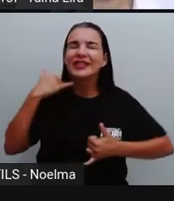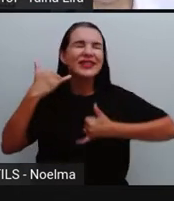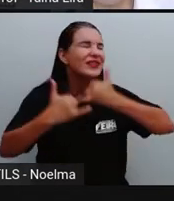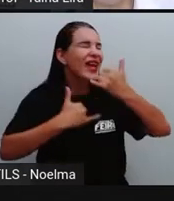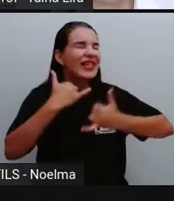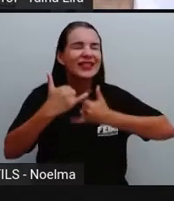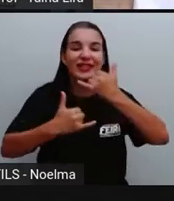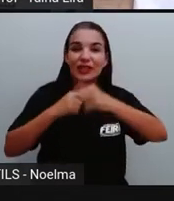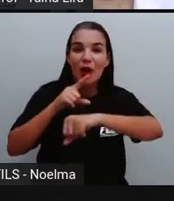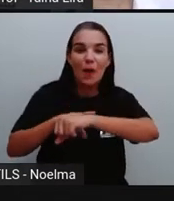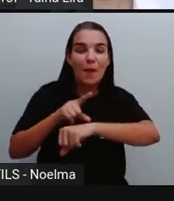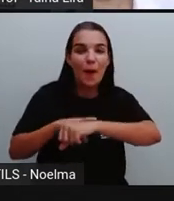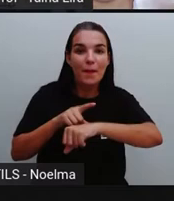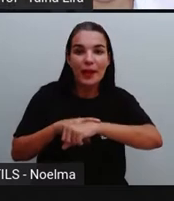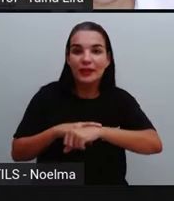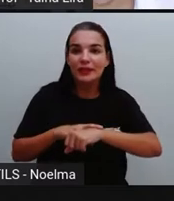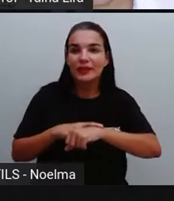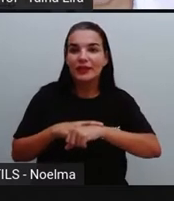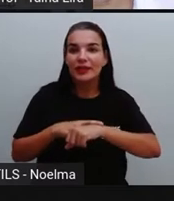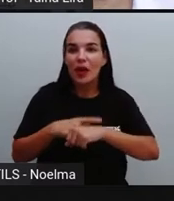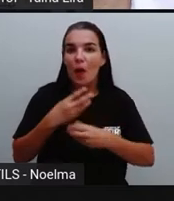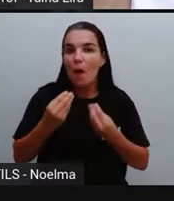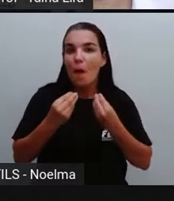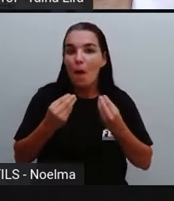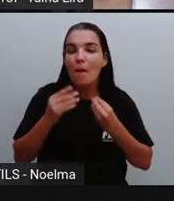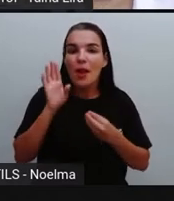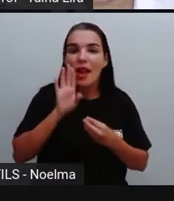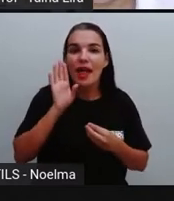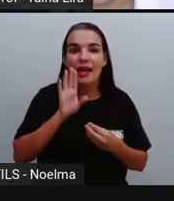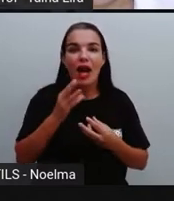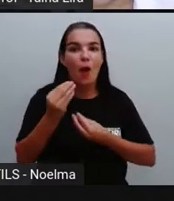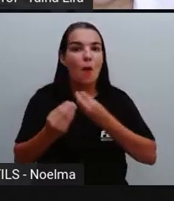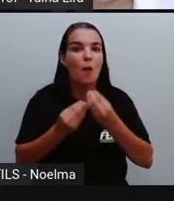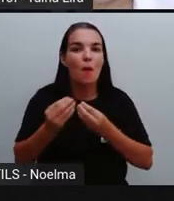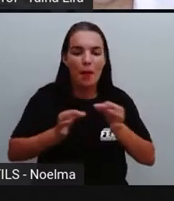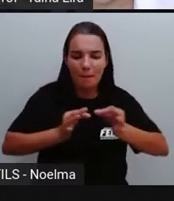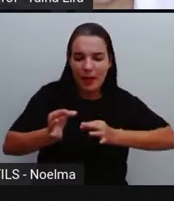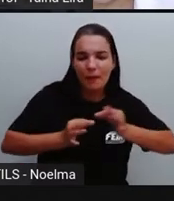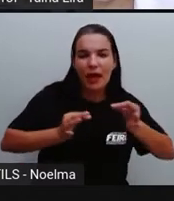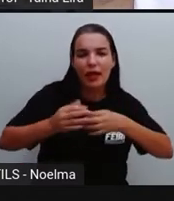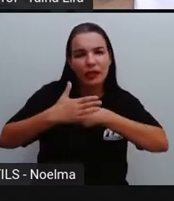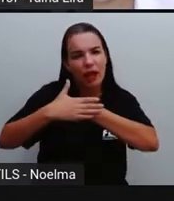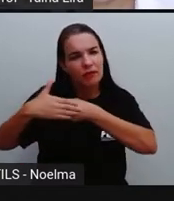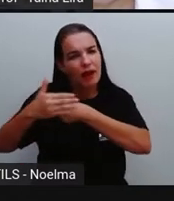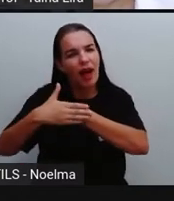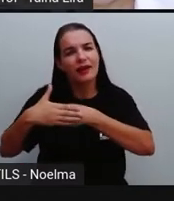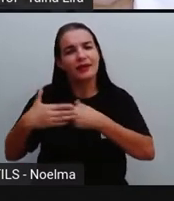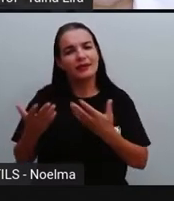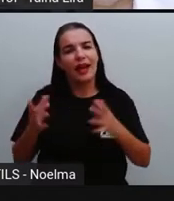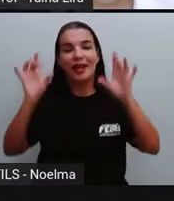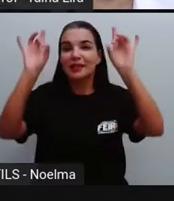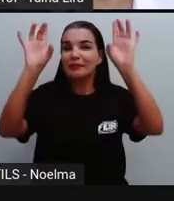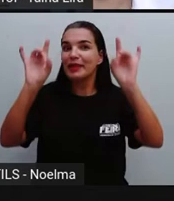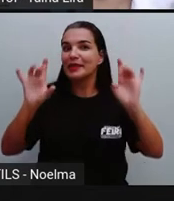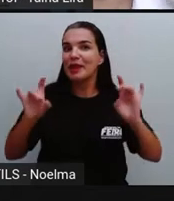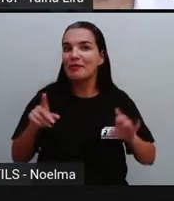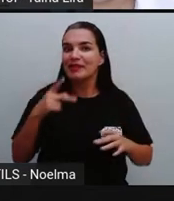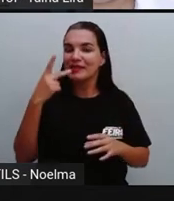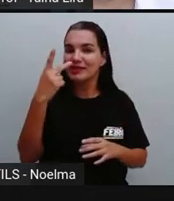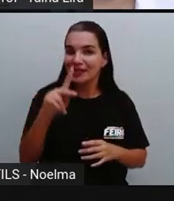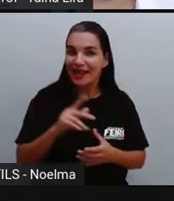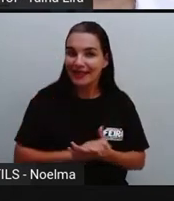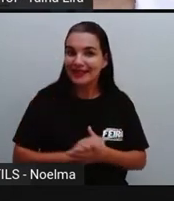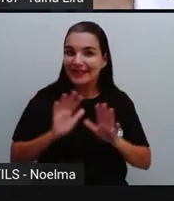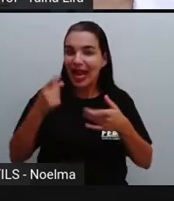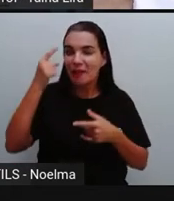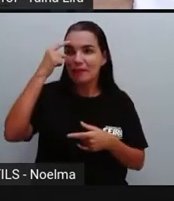momento que a gente passa ali na escola, como é legal, como é preparado aí com todo carinho, né? Especialmente pra vocês, já pararam pra